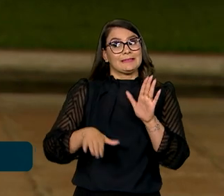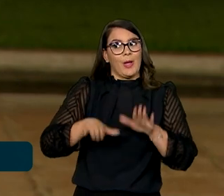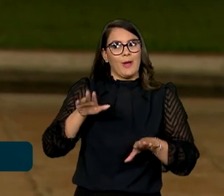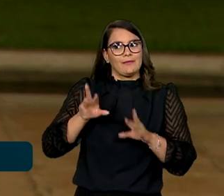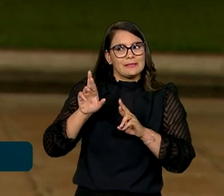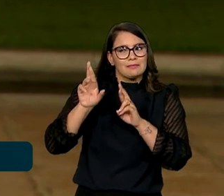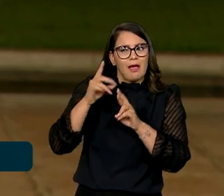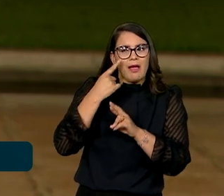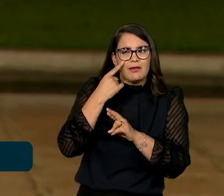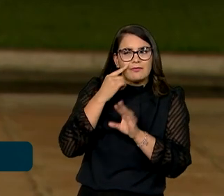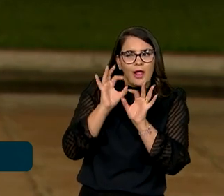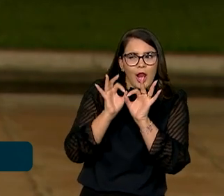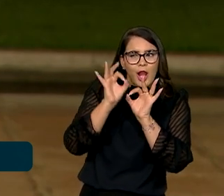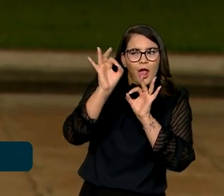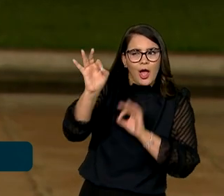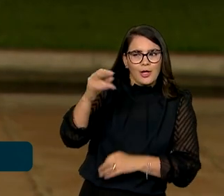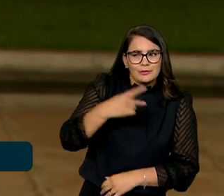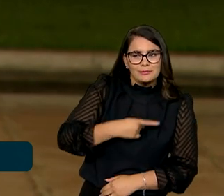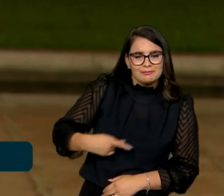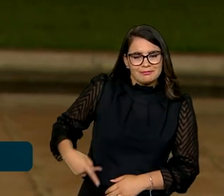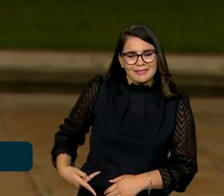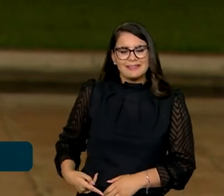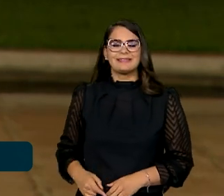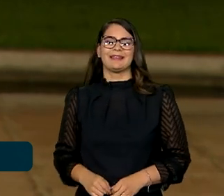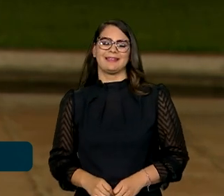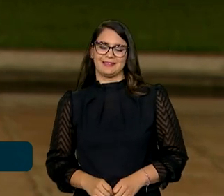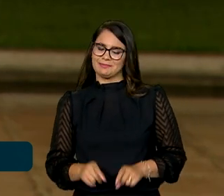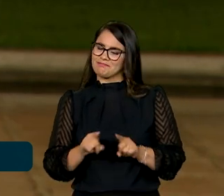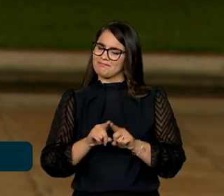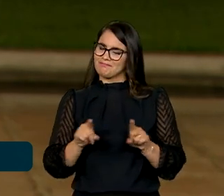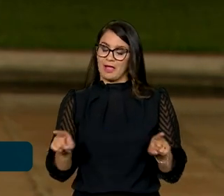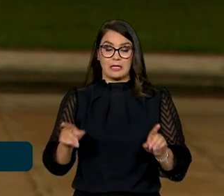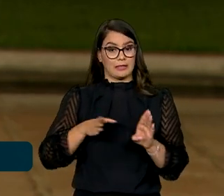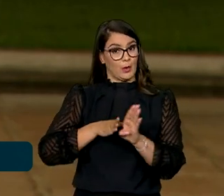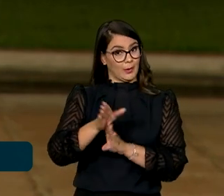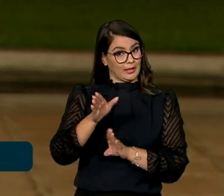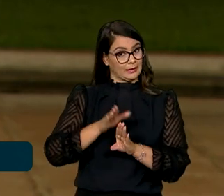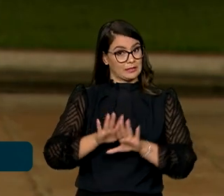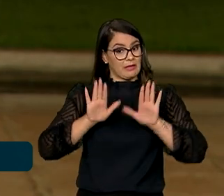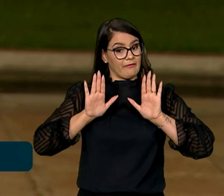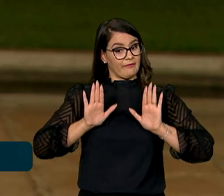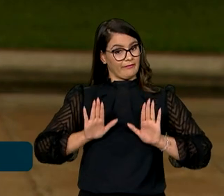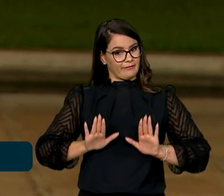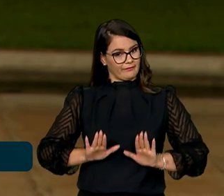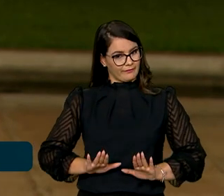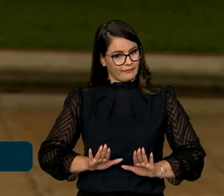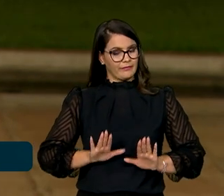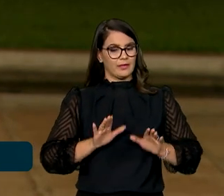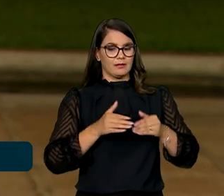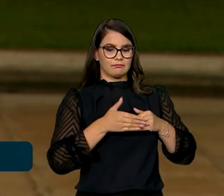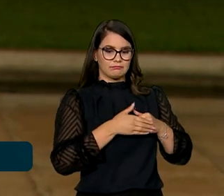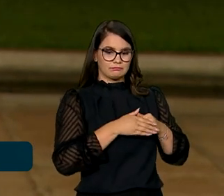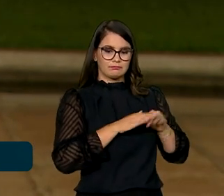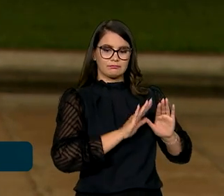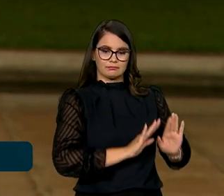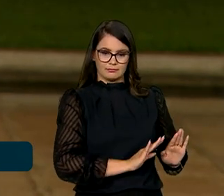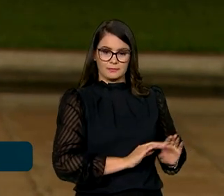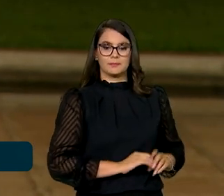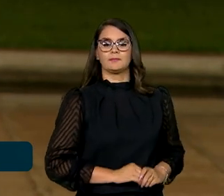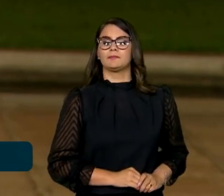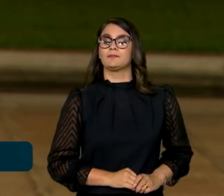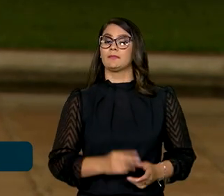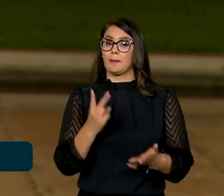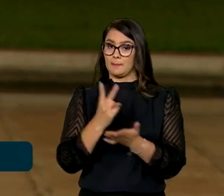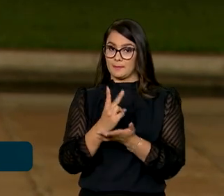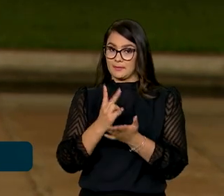de ver nem que fosse de longe o presidente da República, mas a orientação é que ele fique mesmo recluso. E mesmo